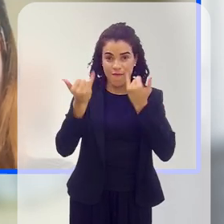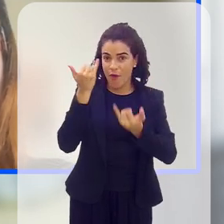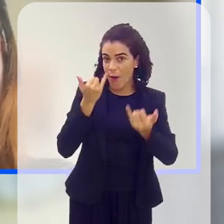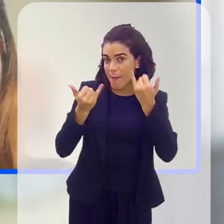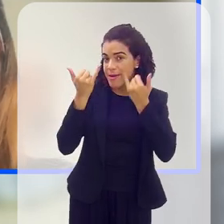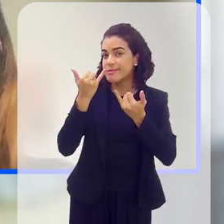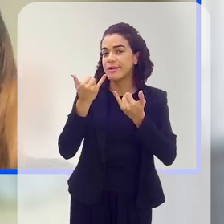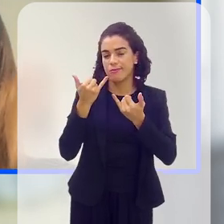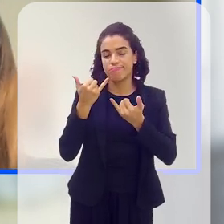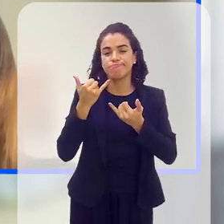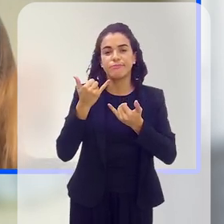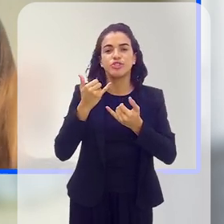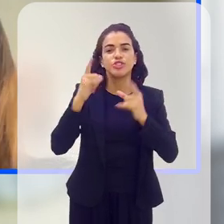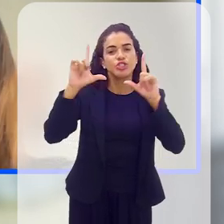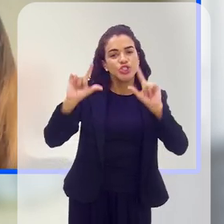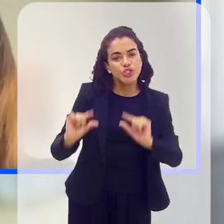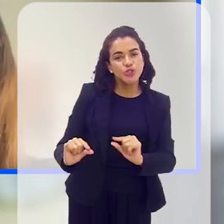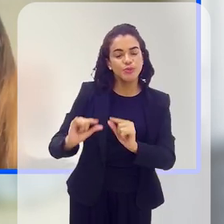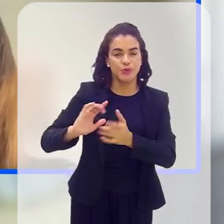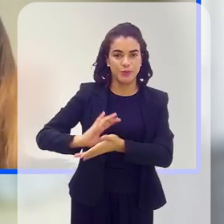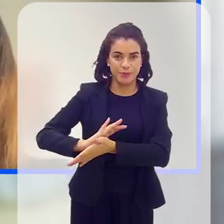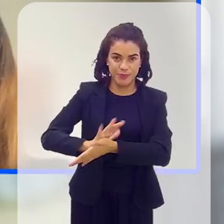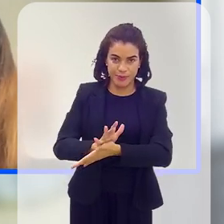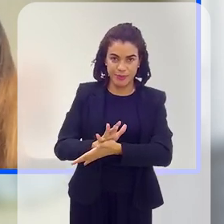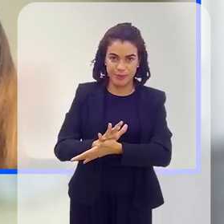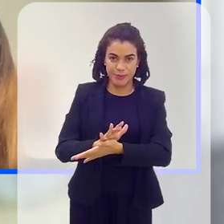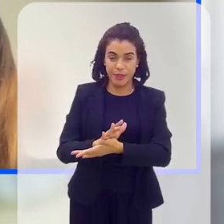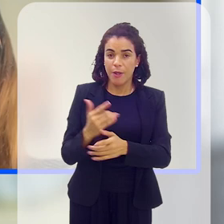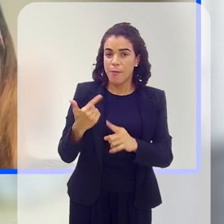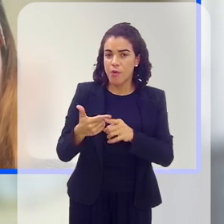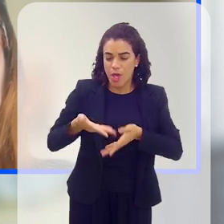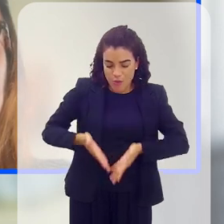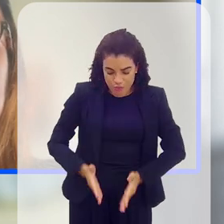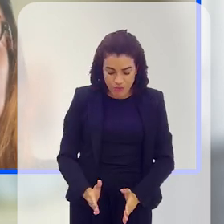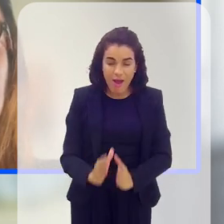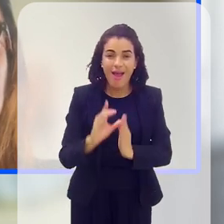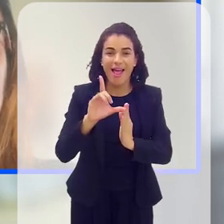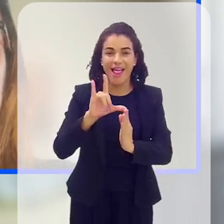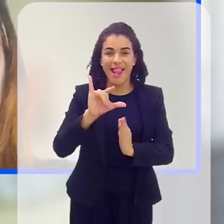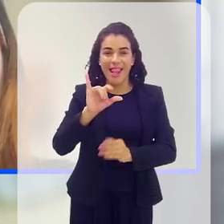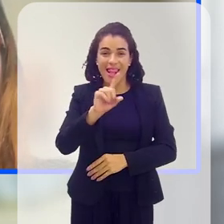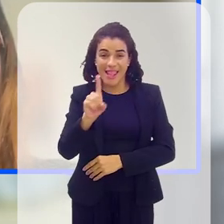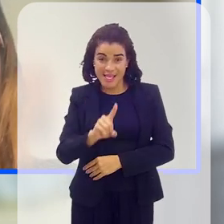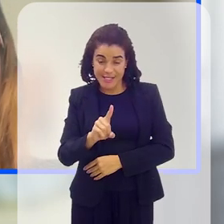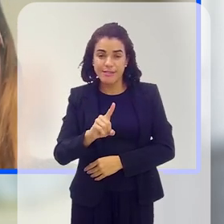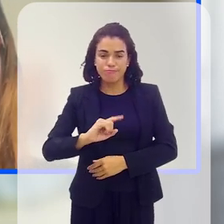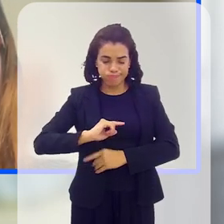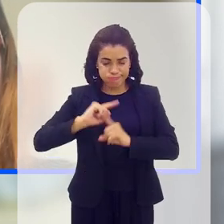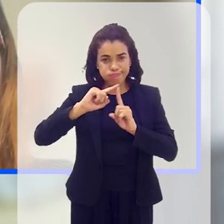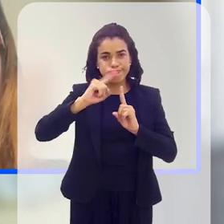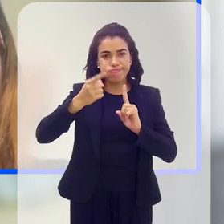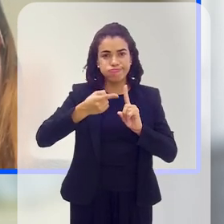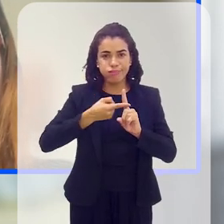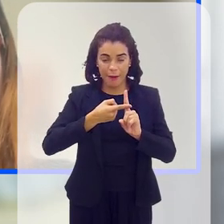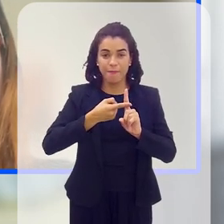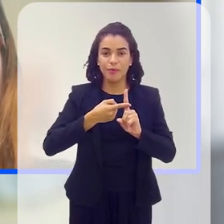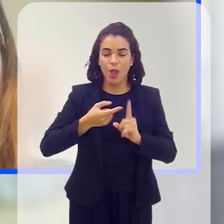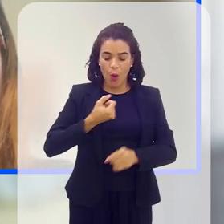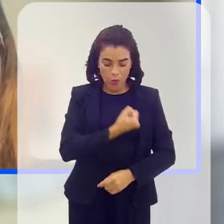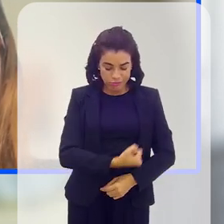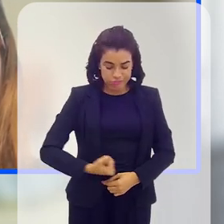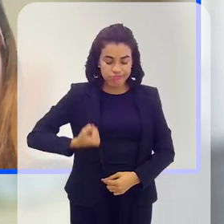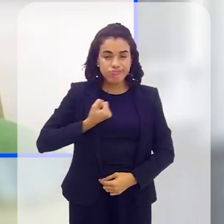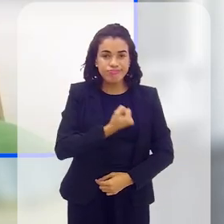o preconceito. Porque até eu ter a Liz, eu descobri ali com 34 semanas de gestação, numa ultrassom de